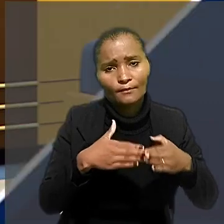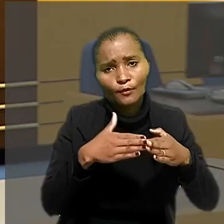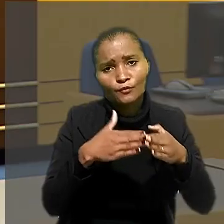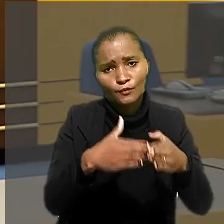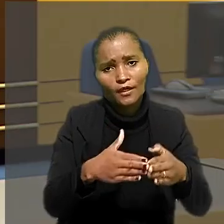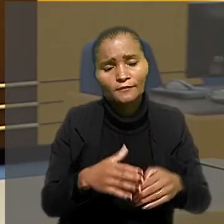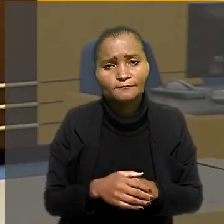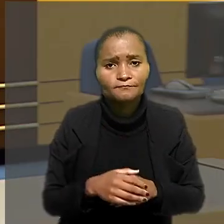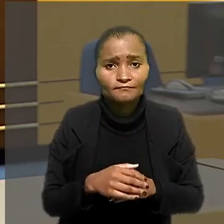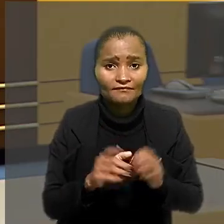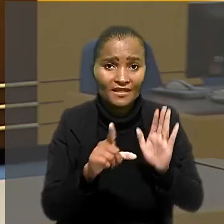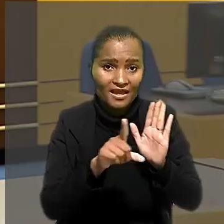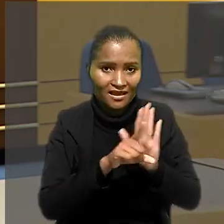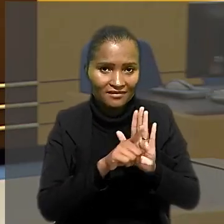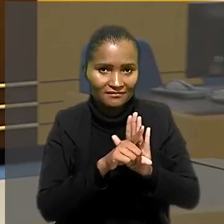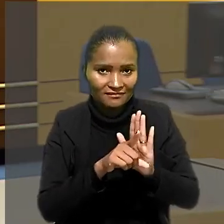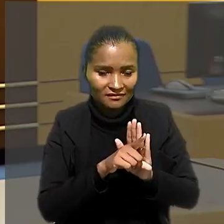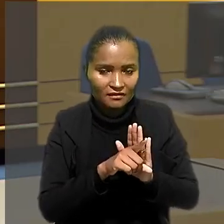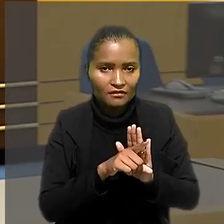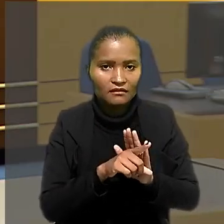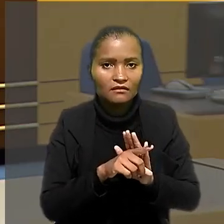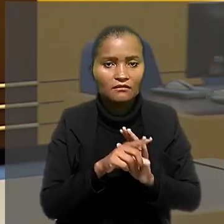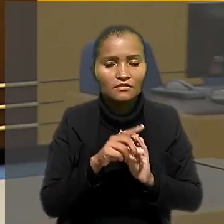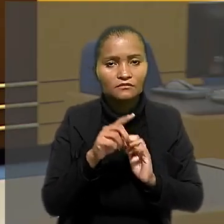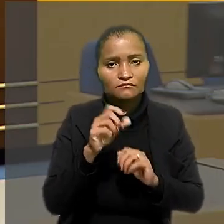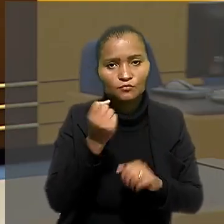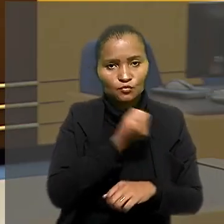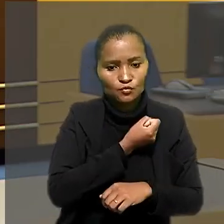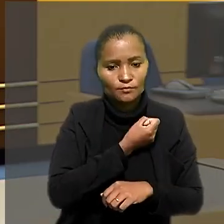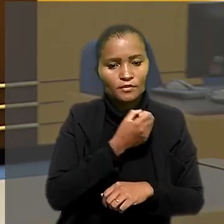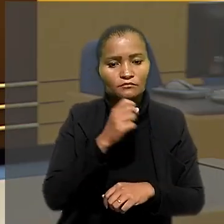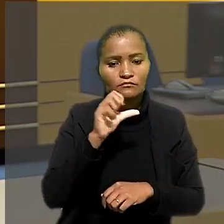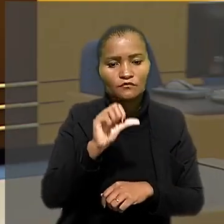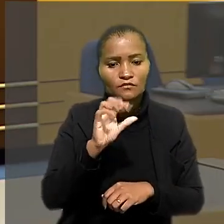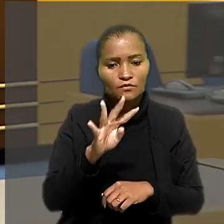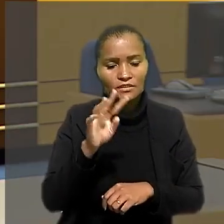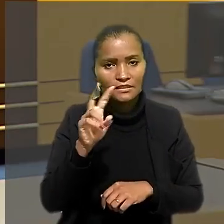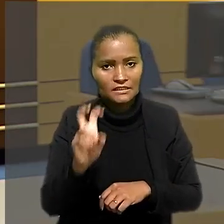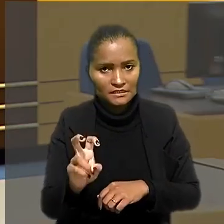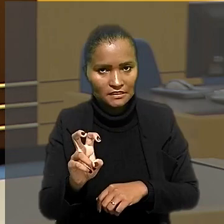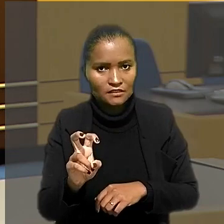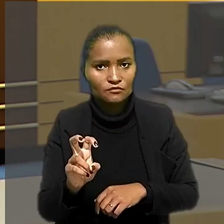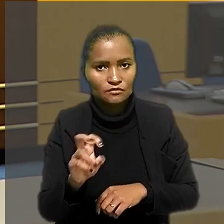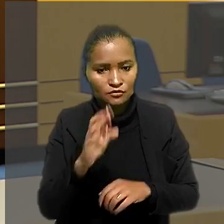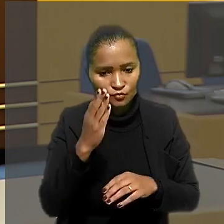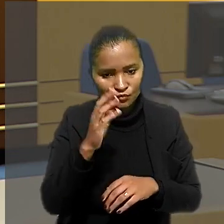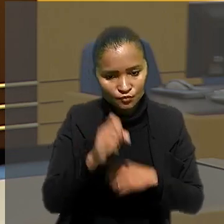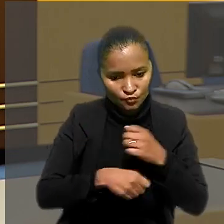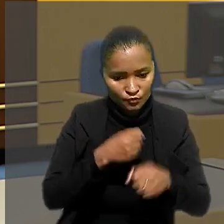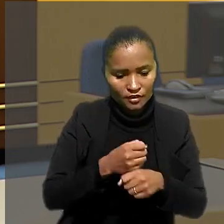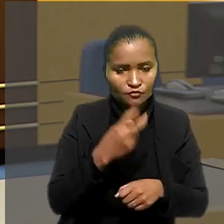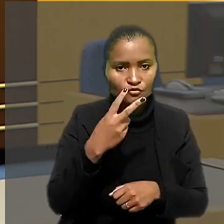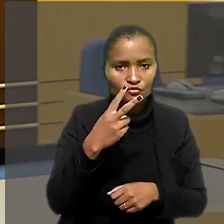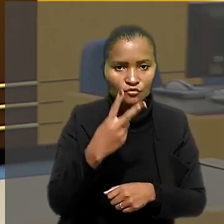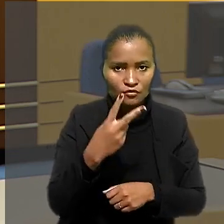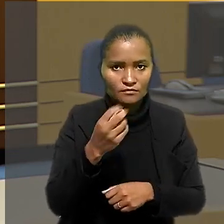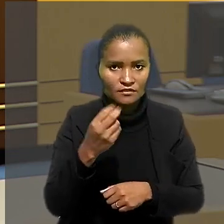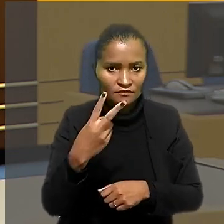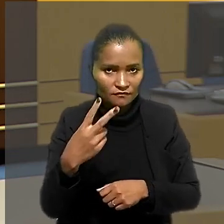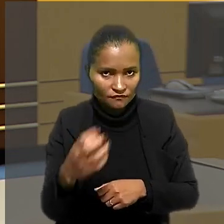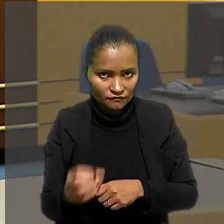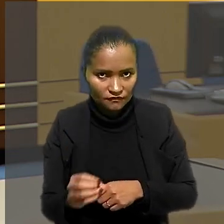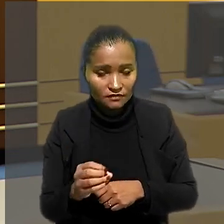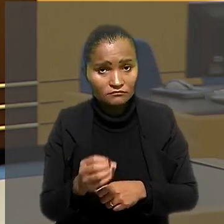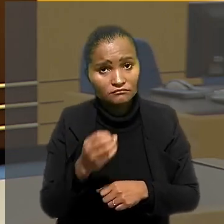A medida provisória nº 945, de 2020, estabelecia medidas especiais para a